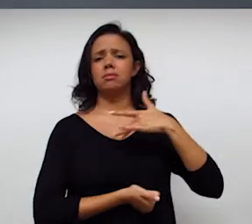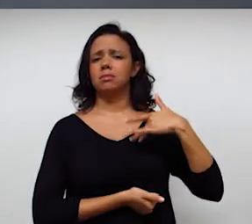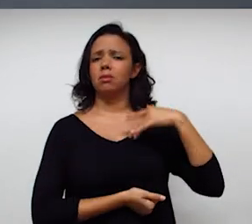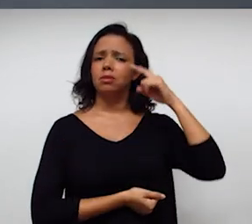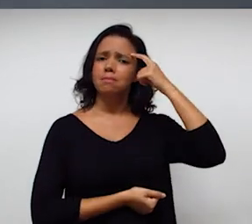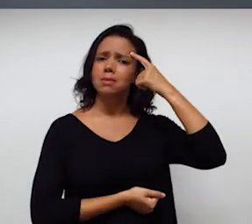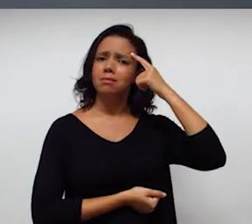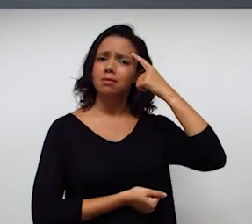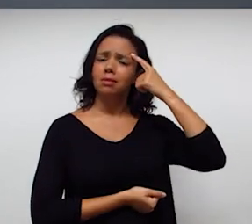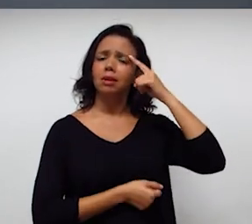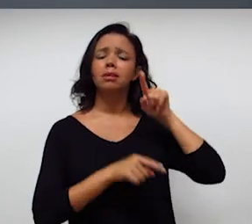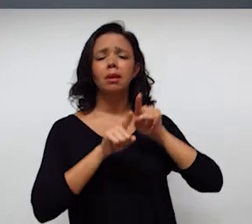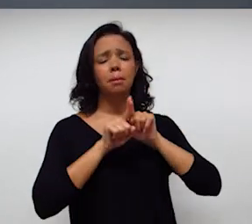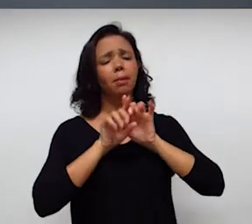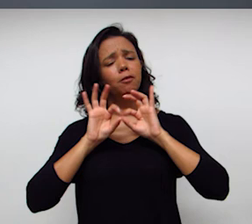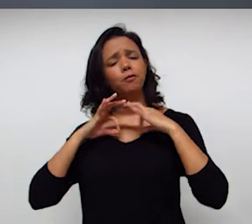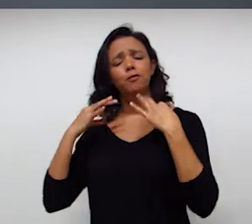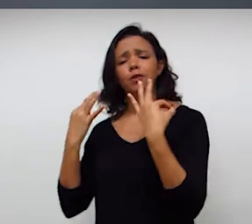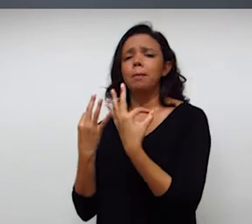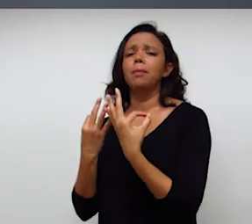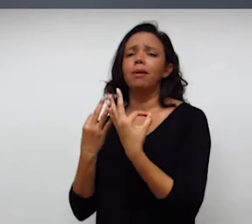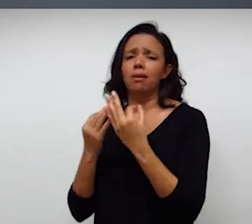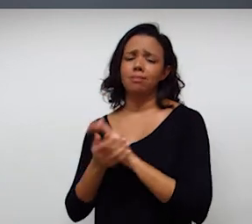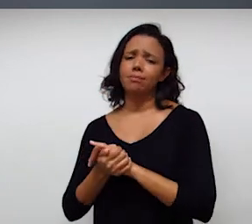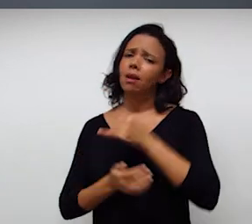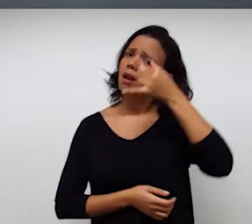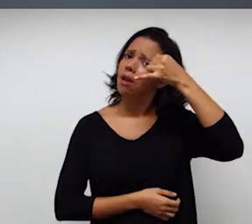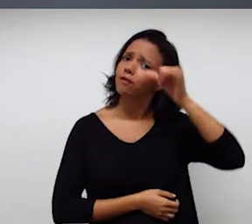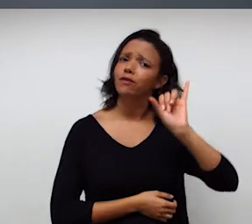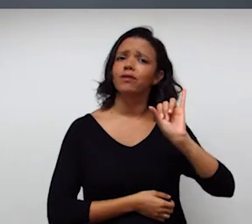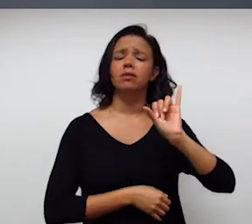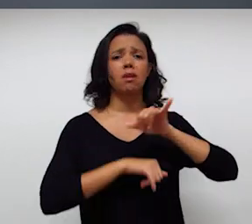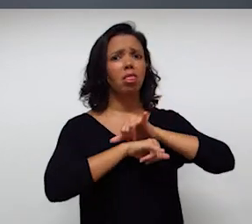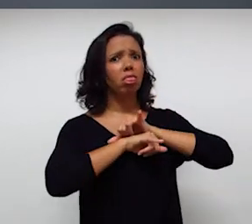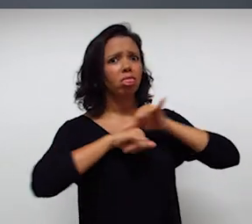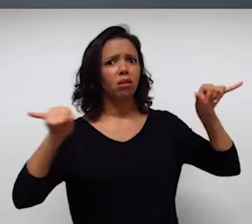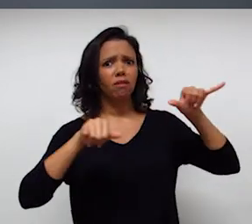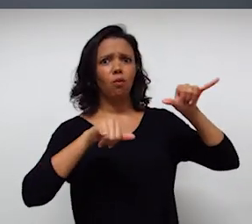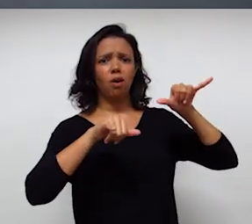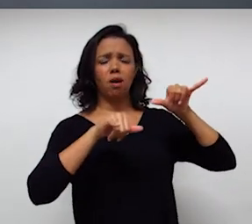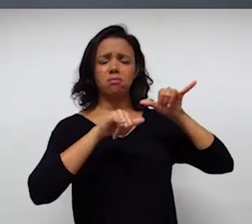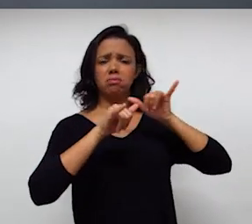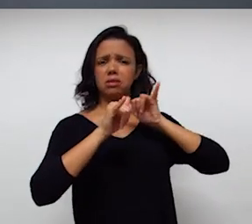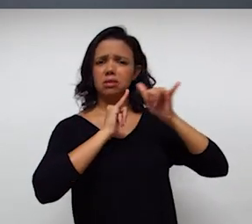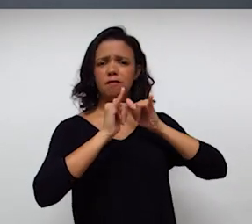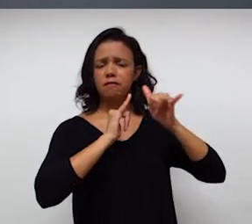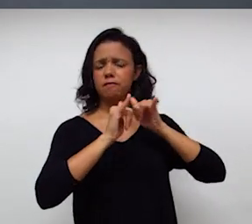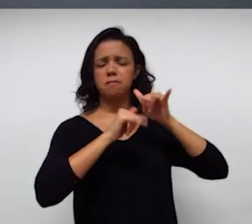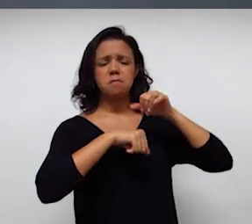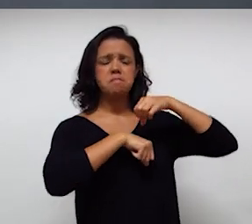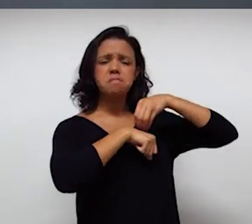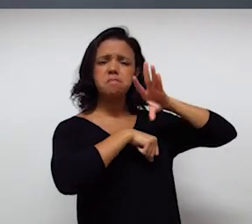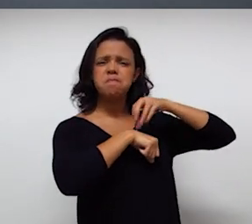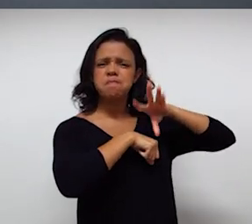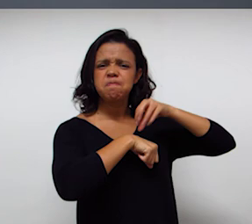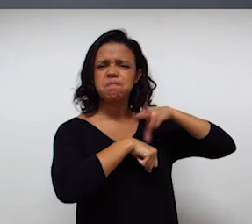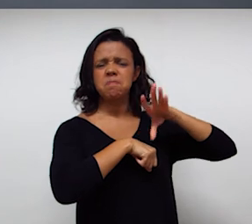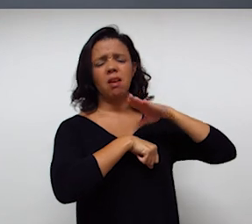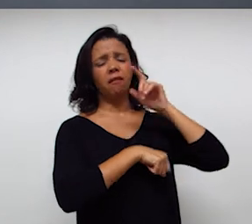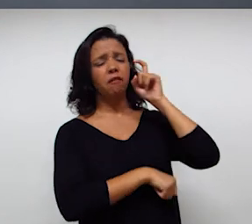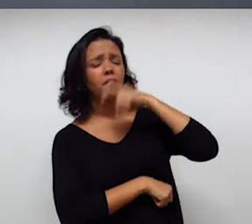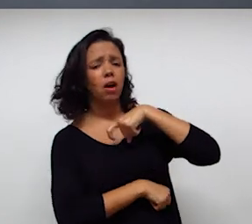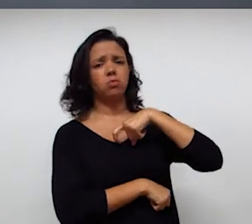a sua saúde mental e das pessoas ao seu redor. Evite divulgar fake news, evite